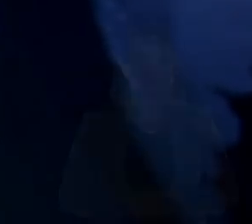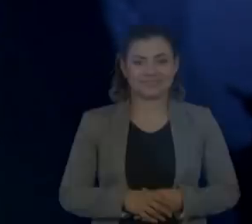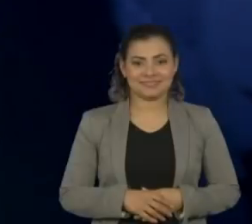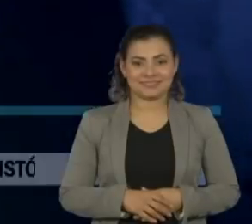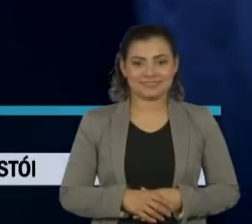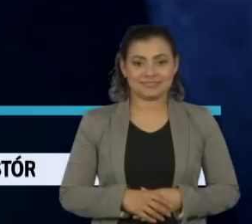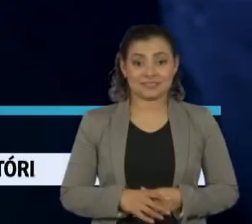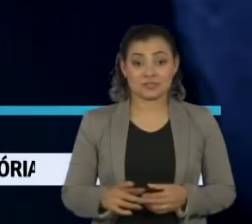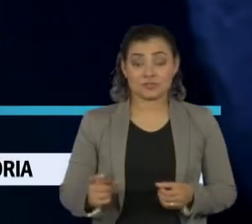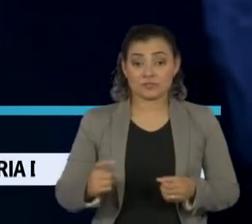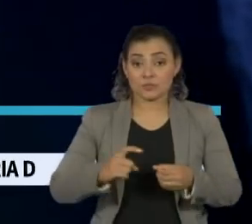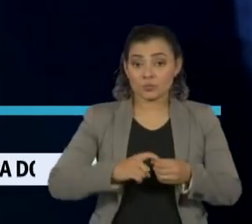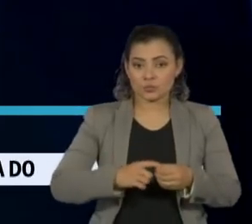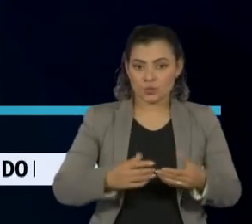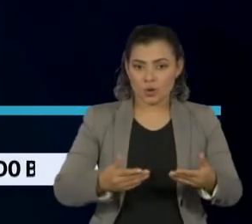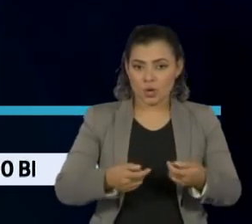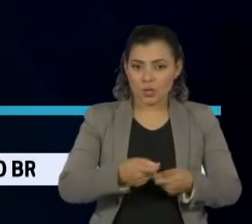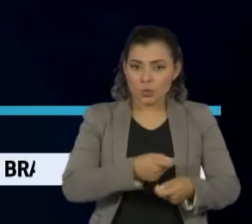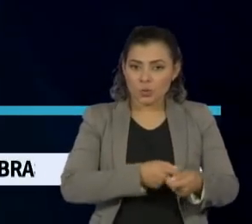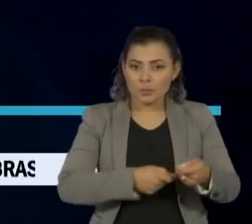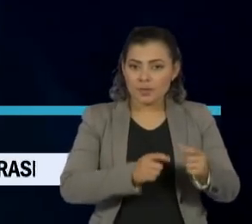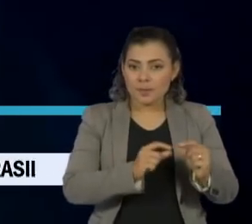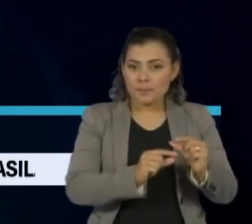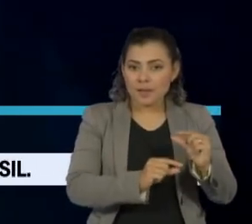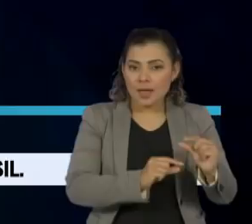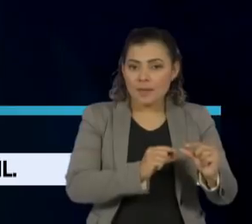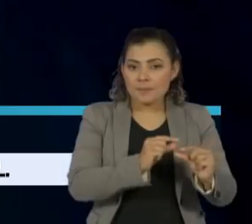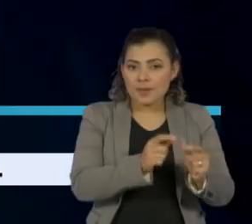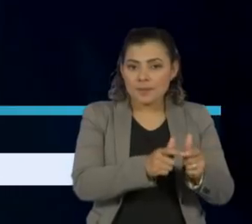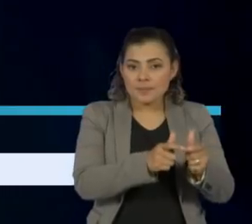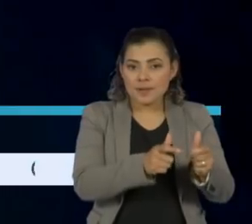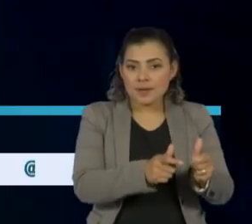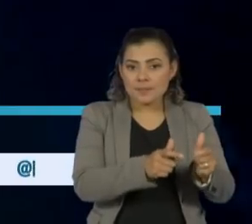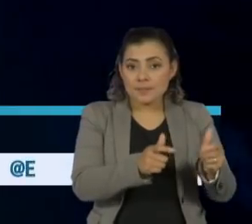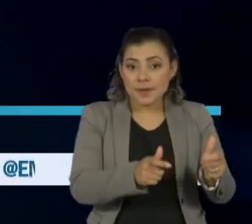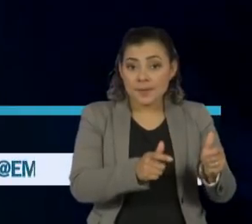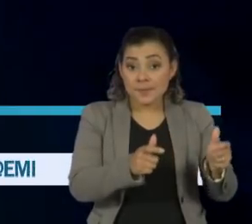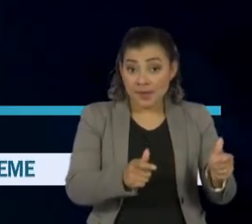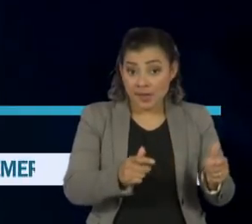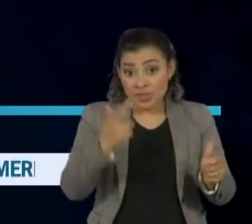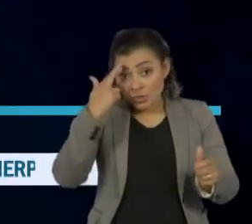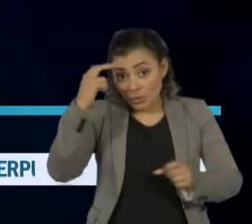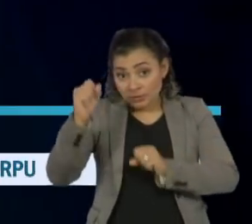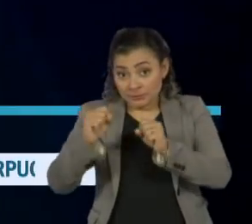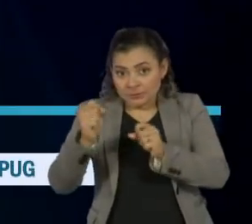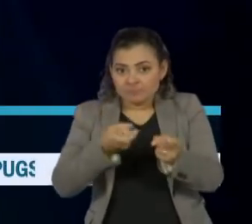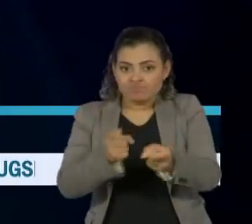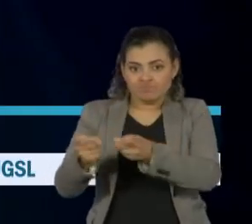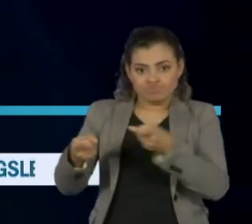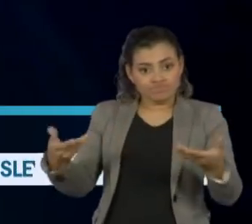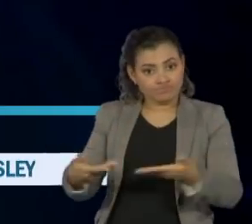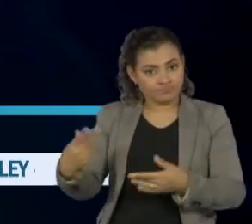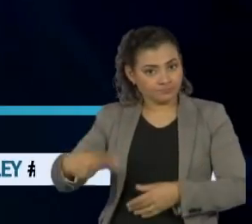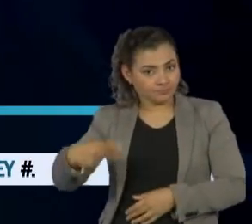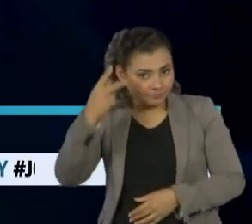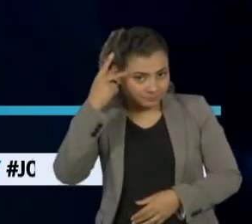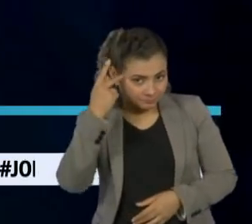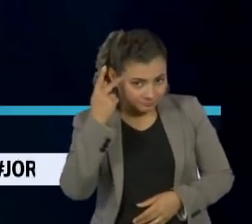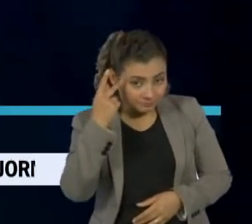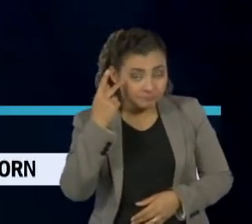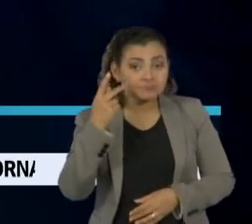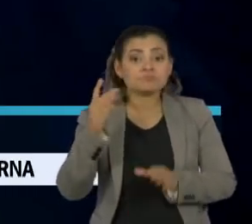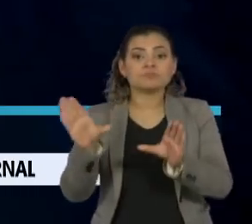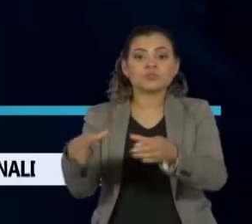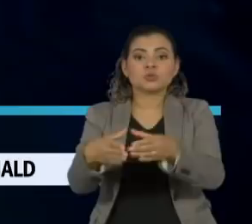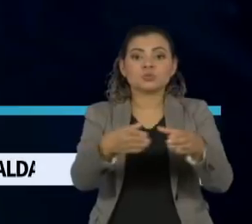A retomada gradual da economia é tema de debate em reunião de um comitê empresarial em São Paulo. No estado, as regiões serão classificadas